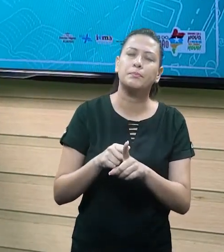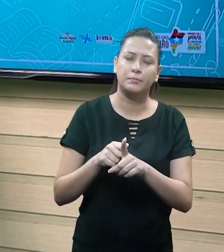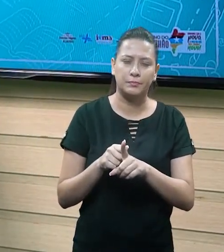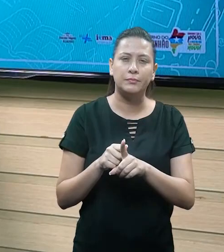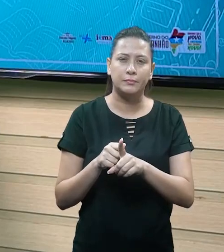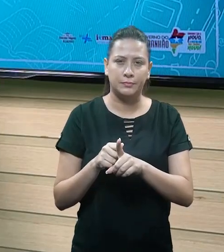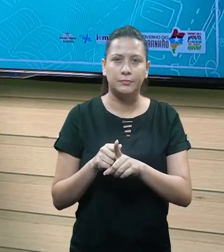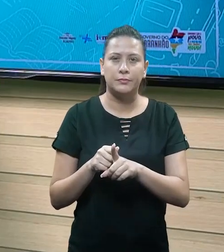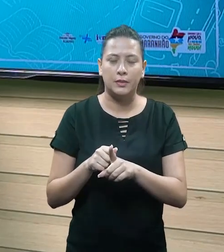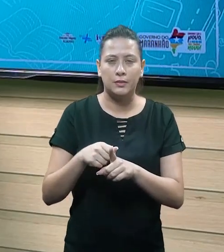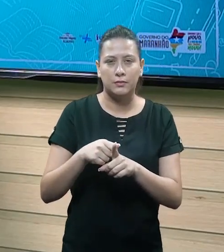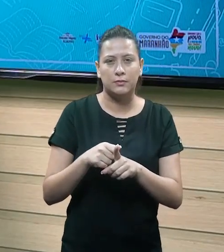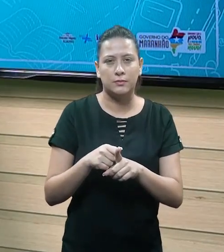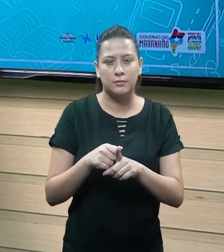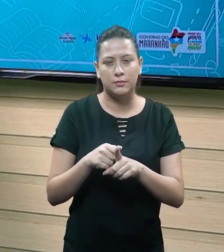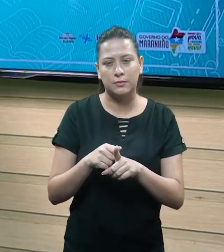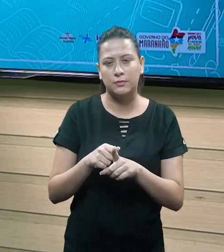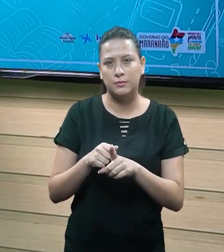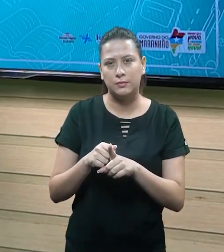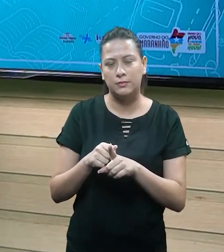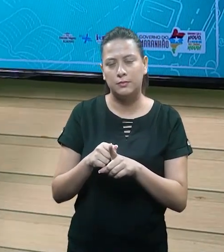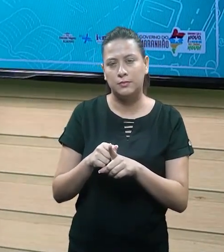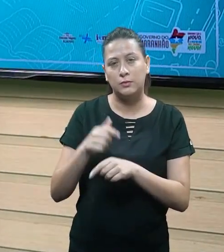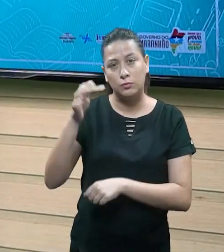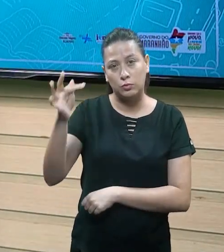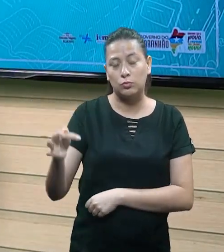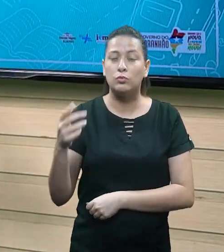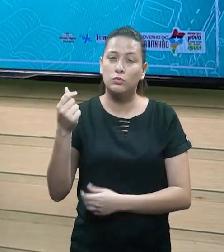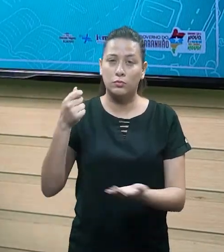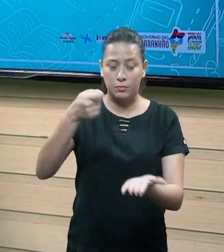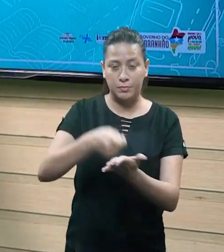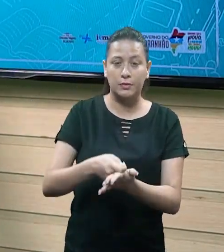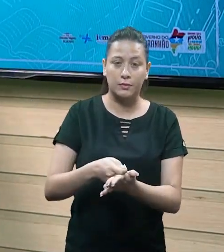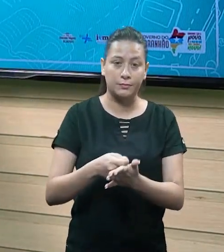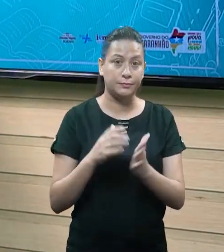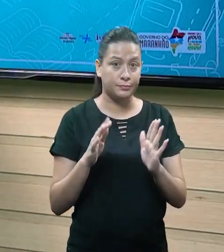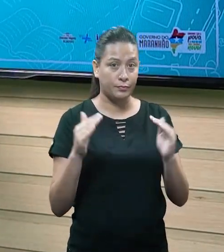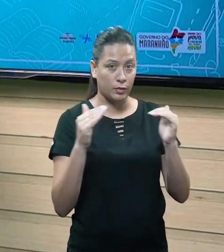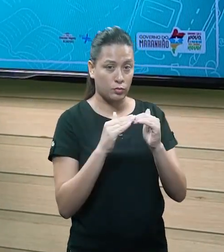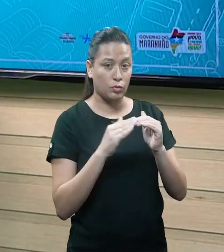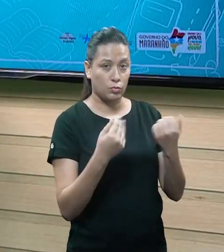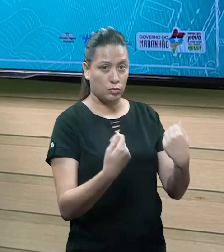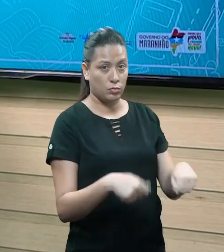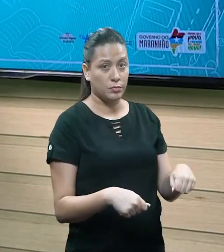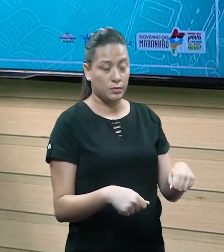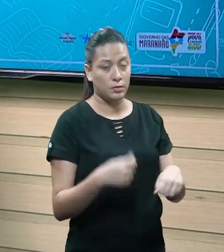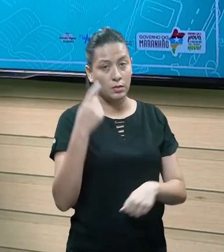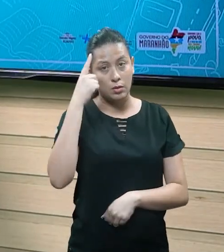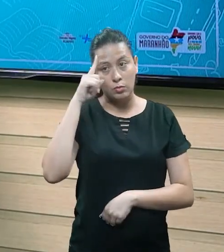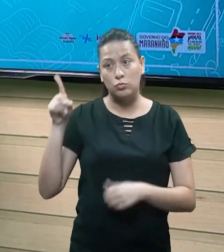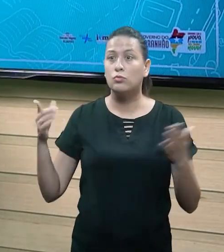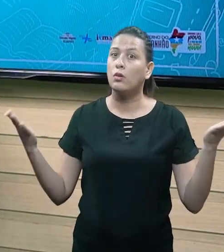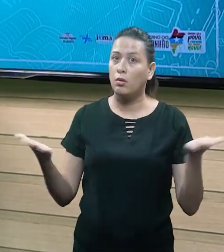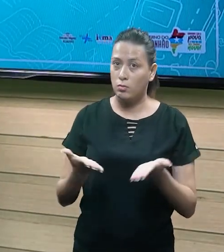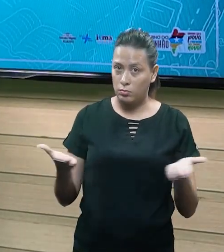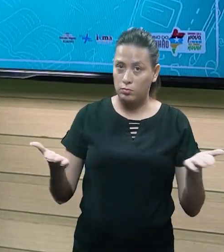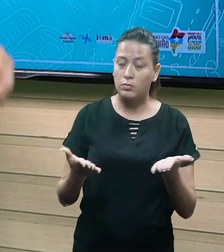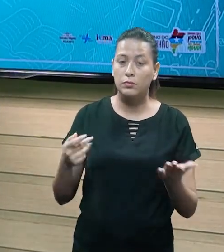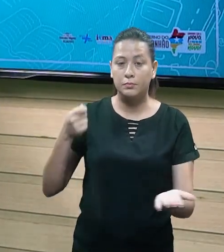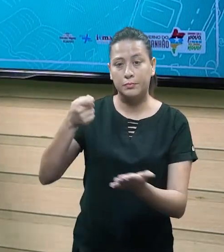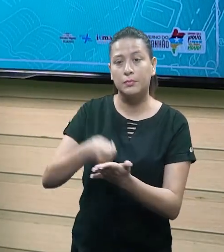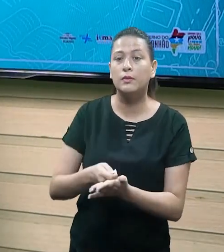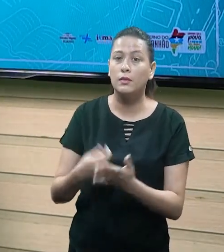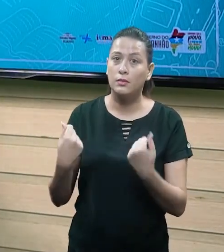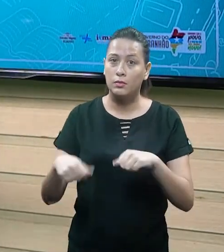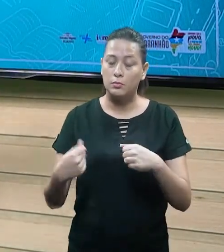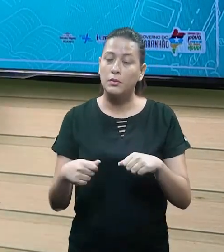30 dias. Então vamos supor que de acordo com o princípio da competência, minha venda foi feita na data de hoje. Então eu tenho que lançar